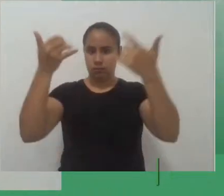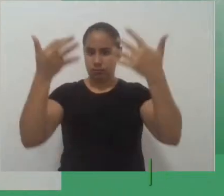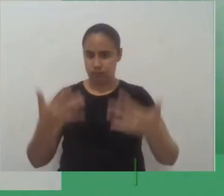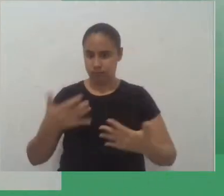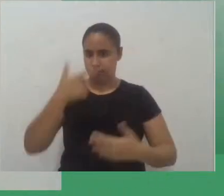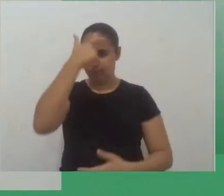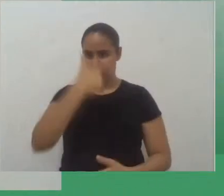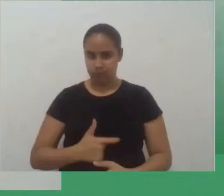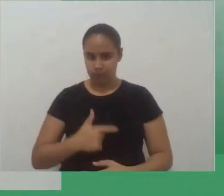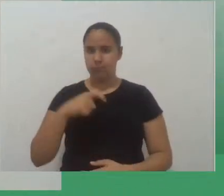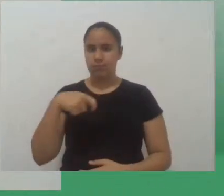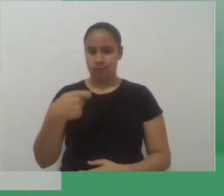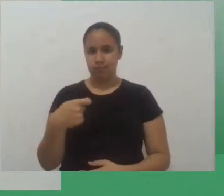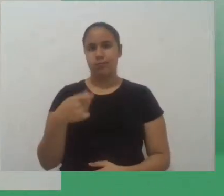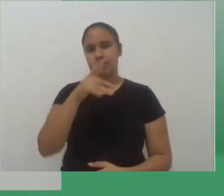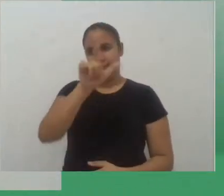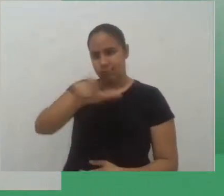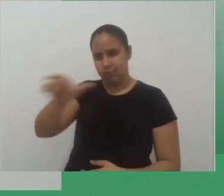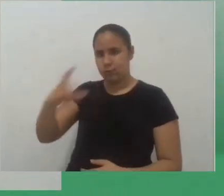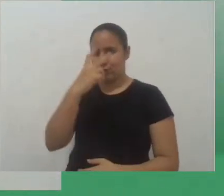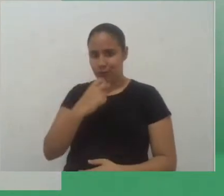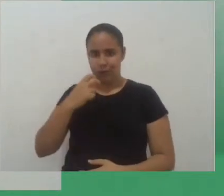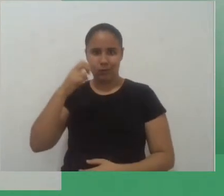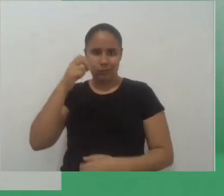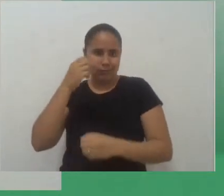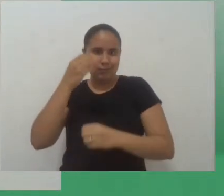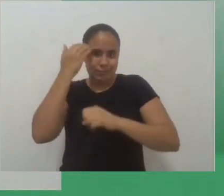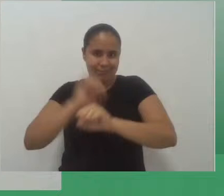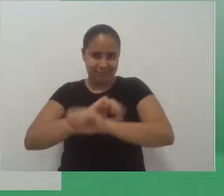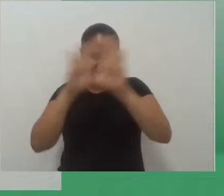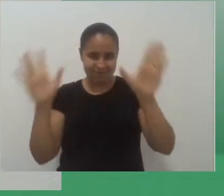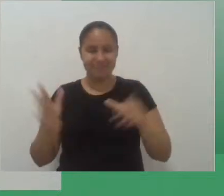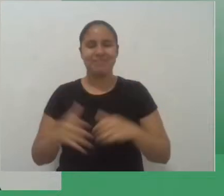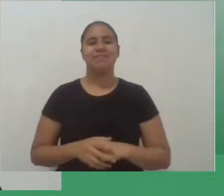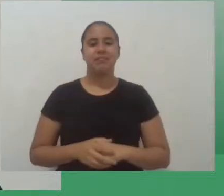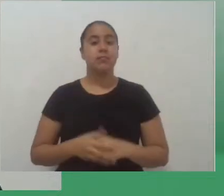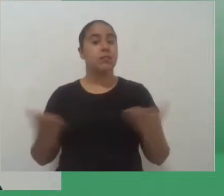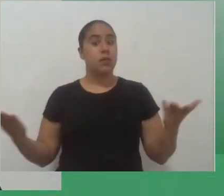aí, antes de eu iniciar, eu gostaria de fazer uma projeção aqui de slides.